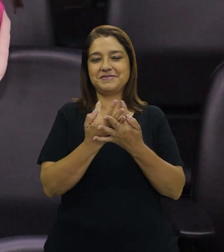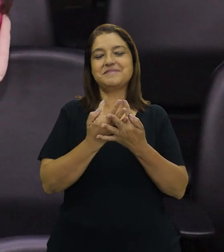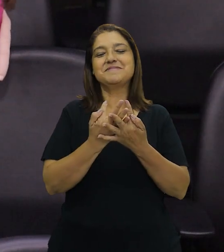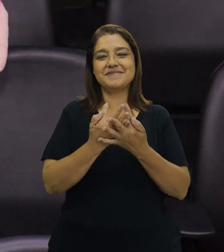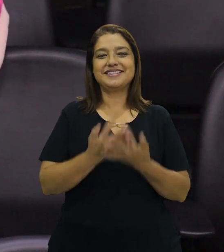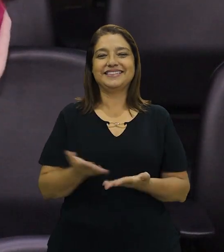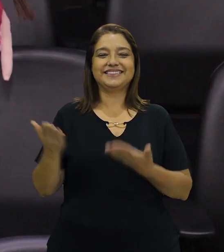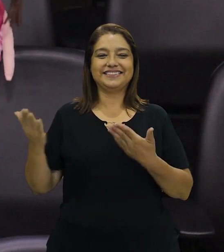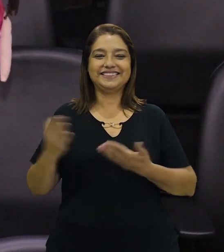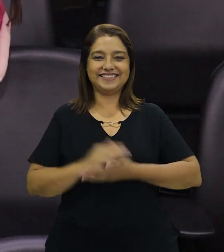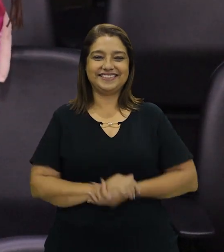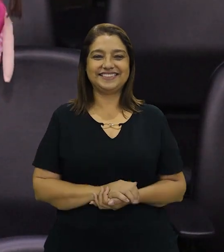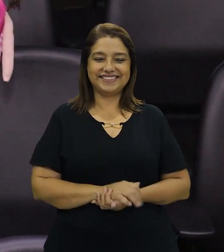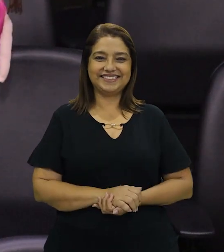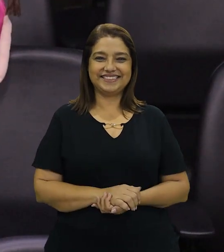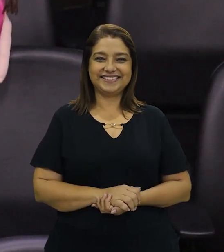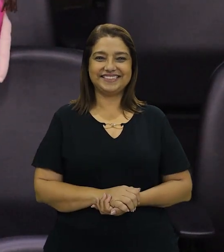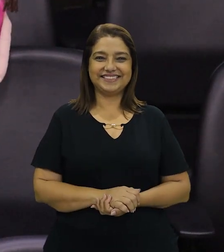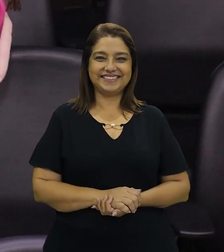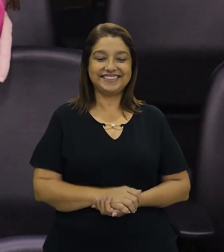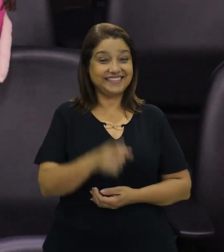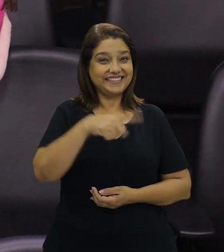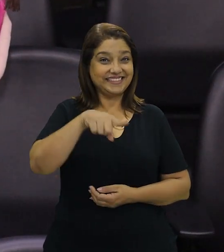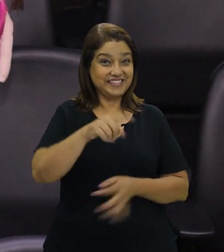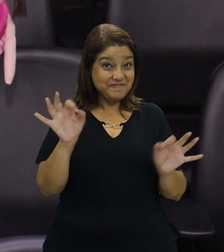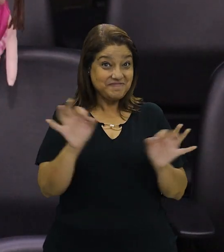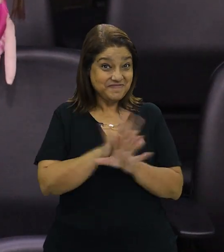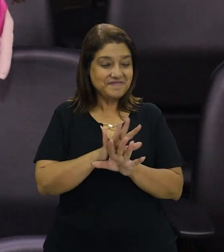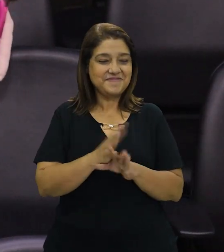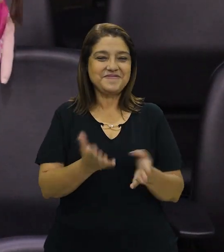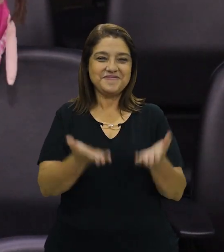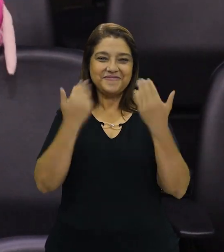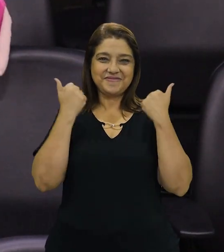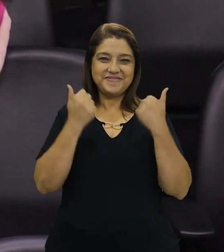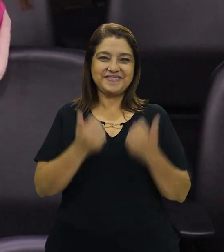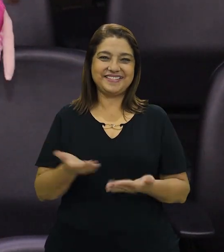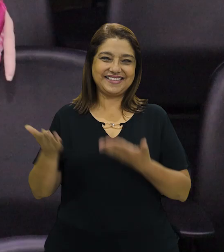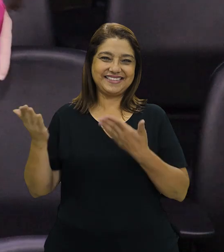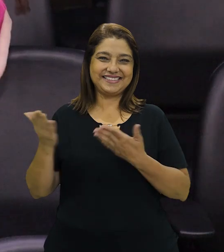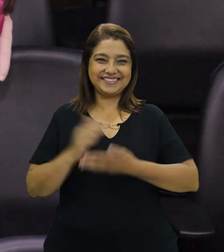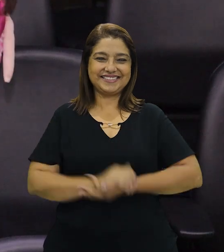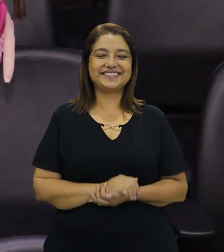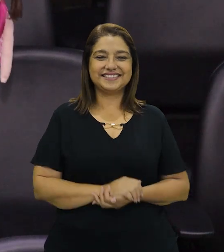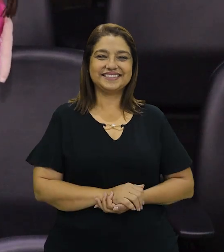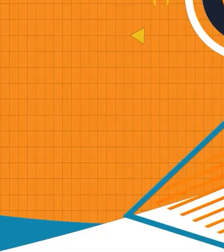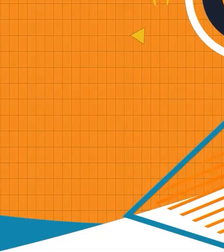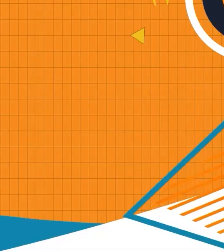family members. Preparados? Então, vamos lá! Yes!